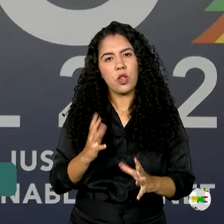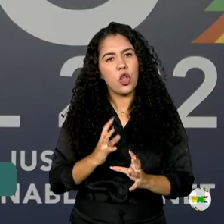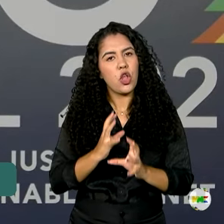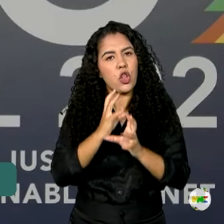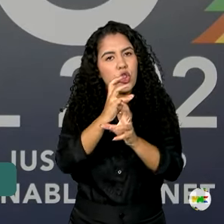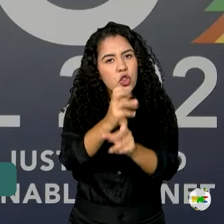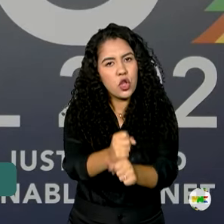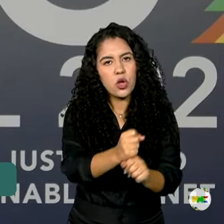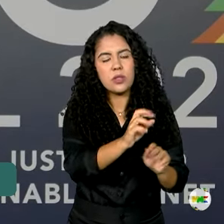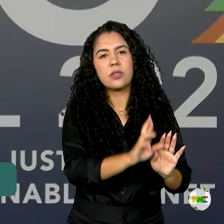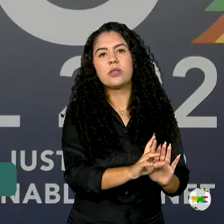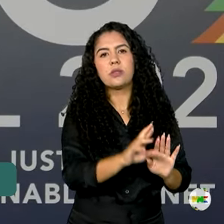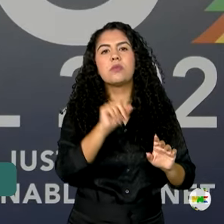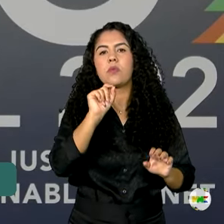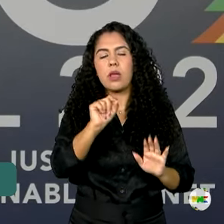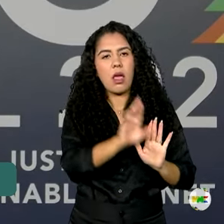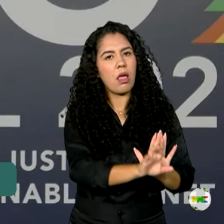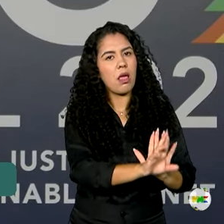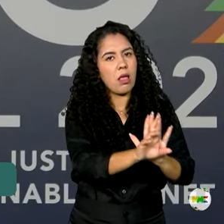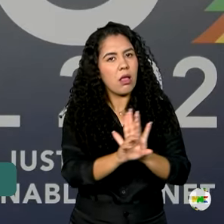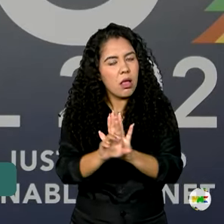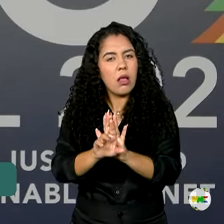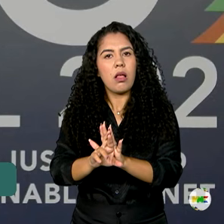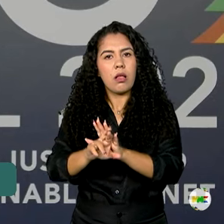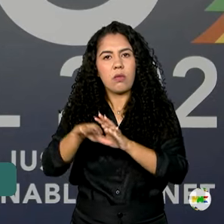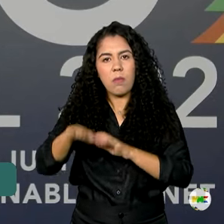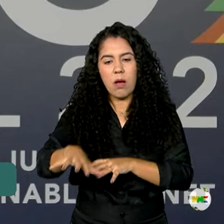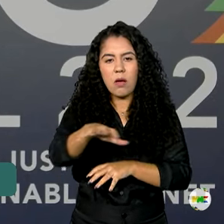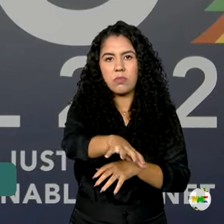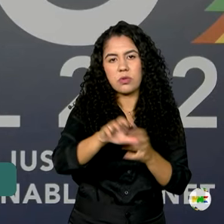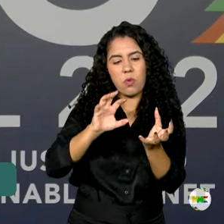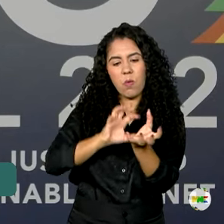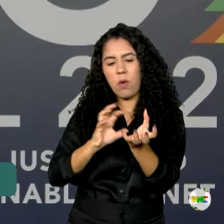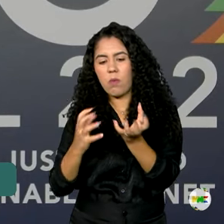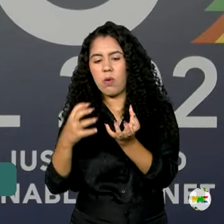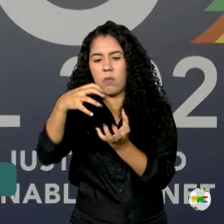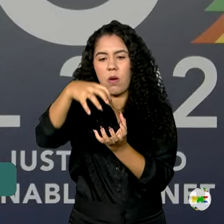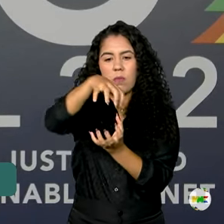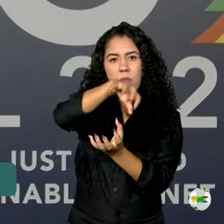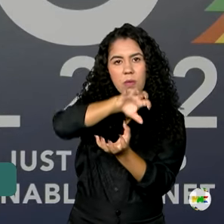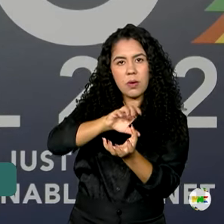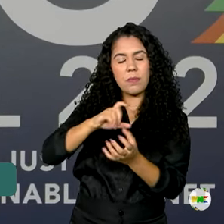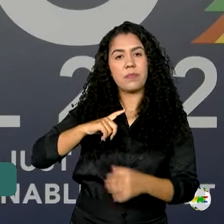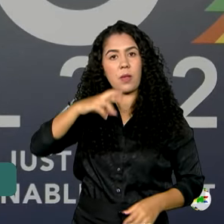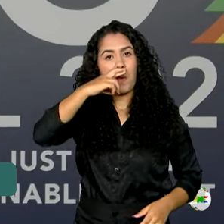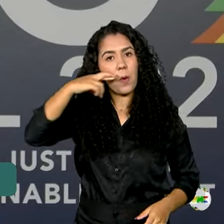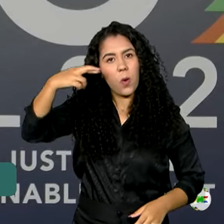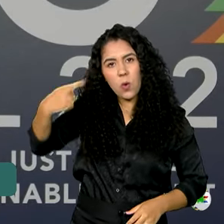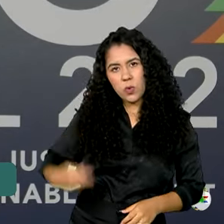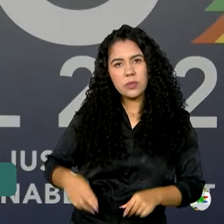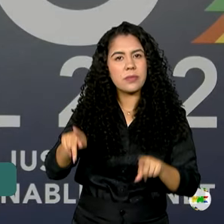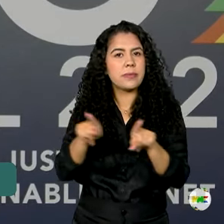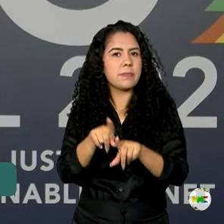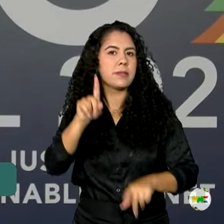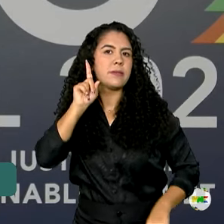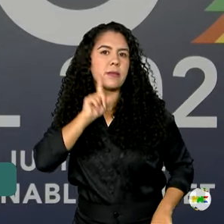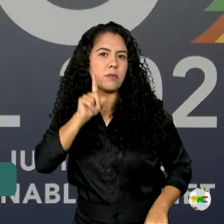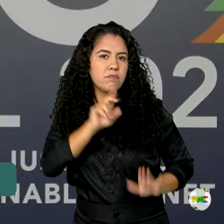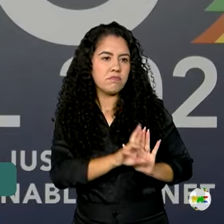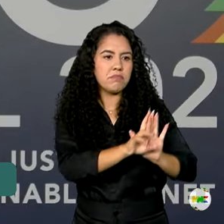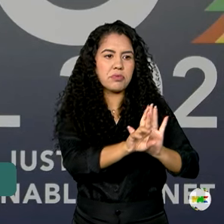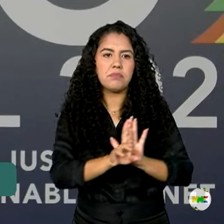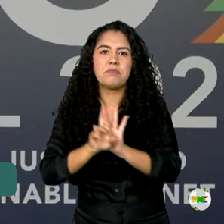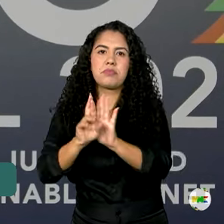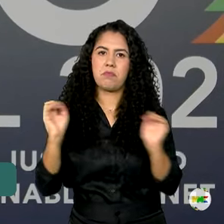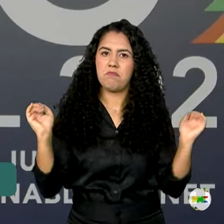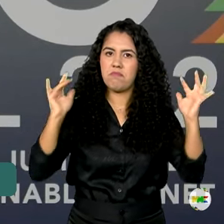matizes, todas as matrizes dos continentes, da Rússia aos Estados Unidos. E a